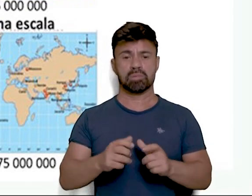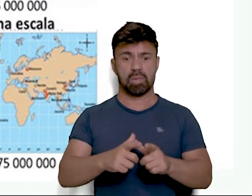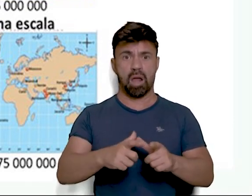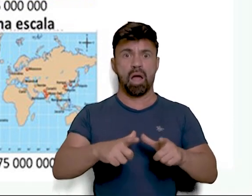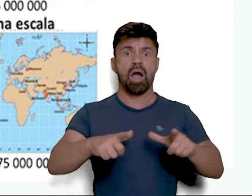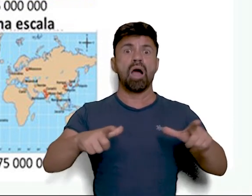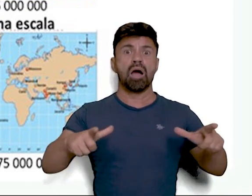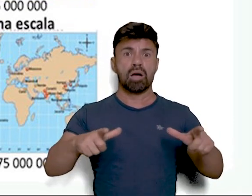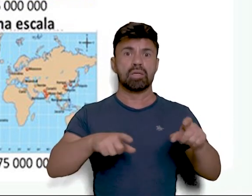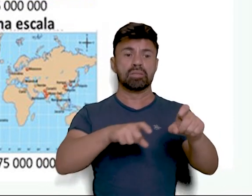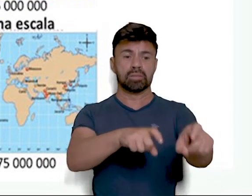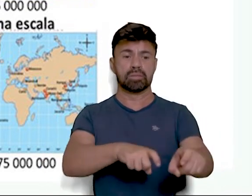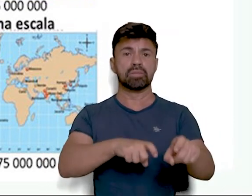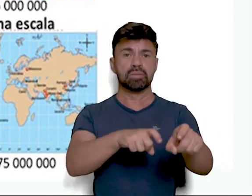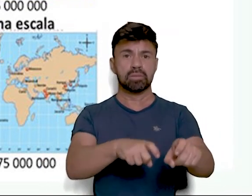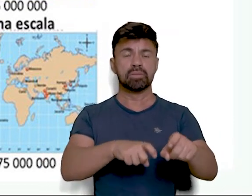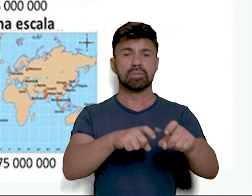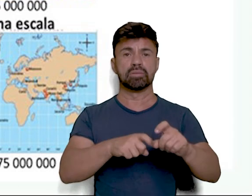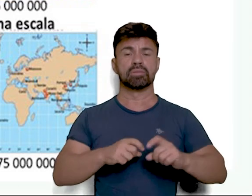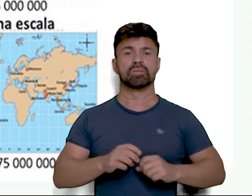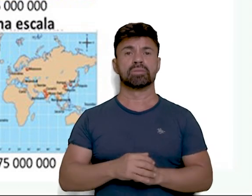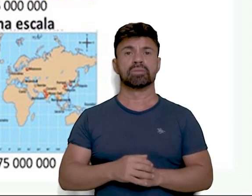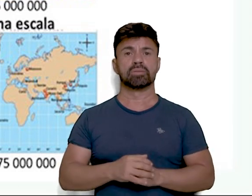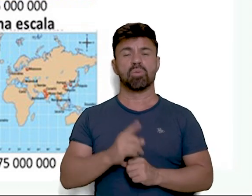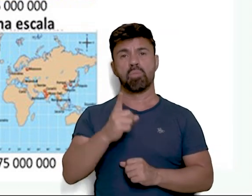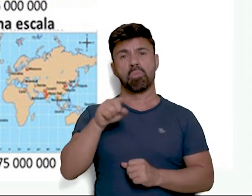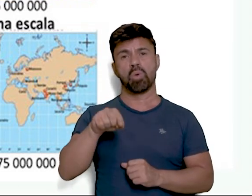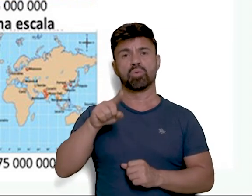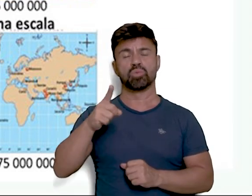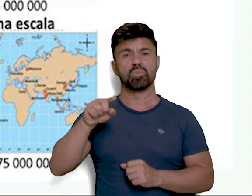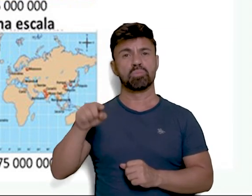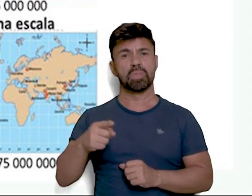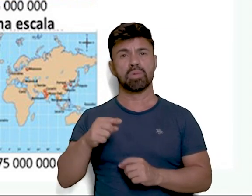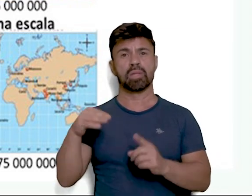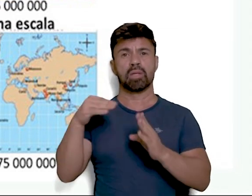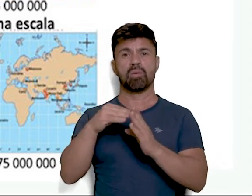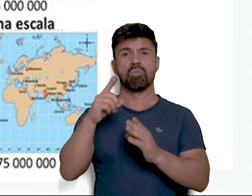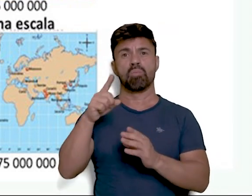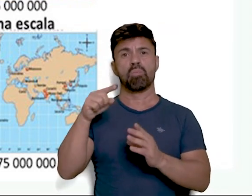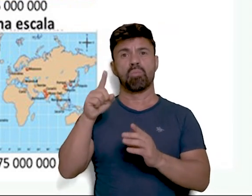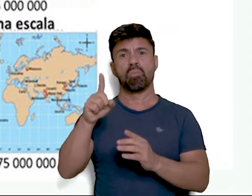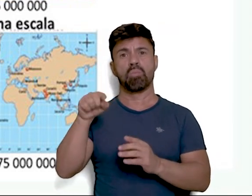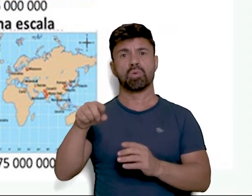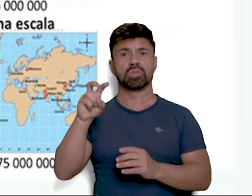áreas rurais. Que a escala é uma projeção entre 1.1 mil até 1.5 mil.